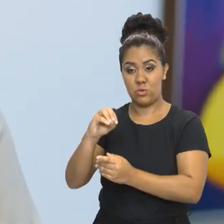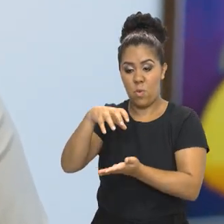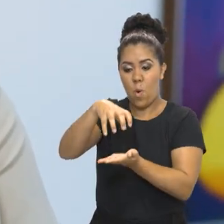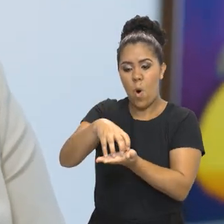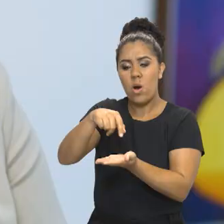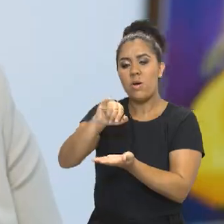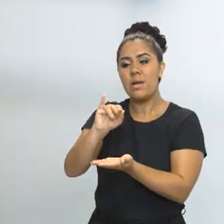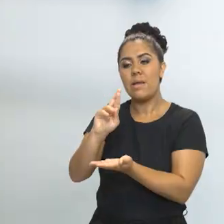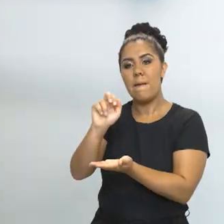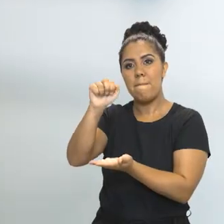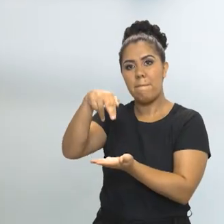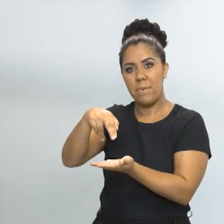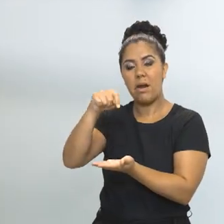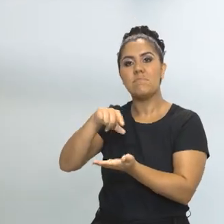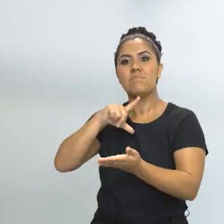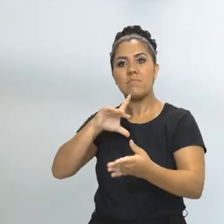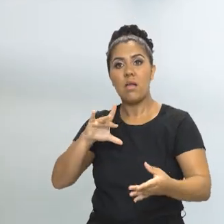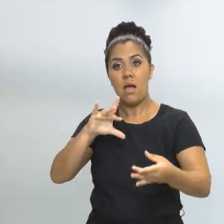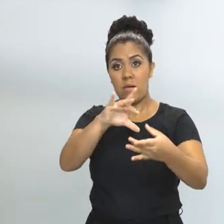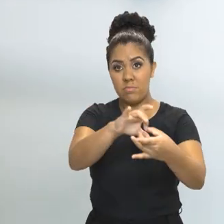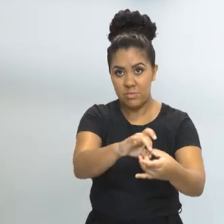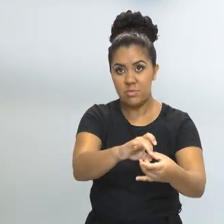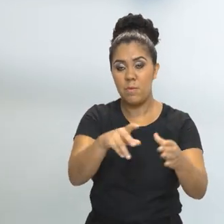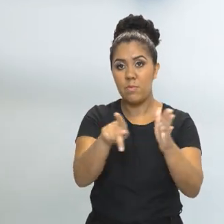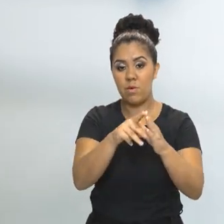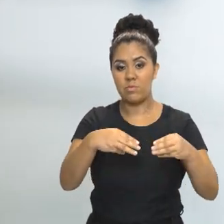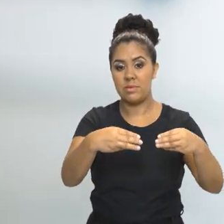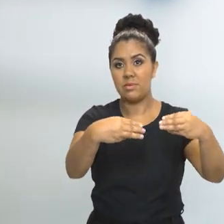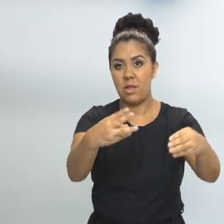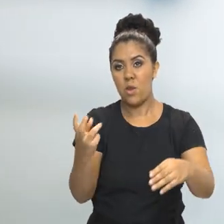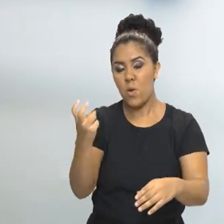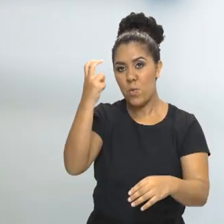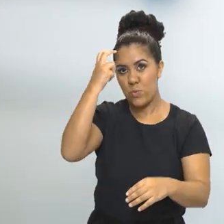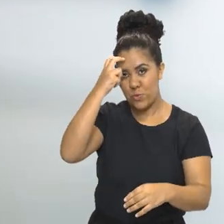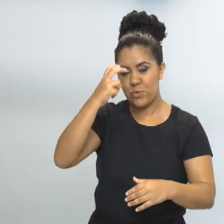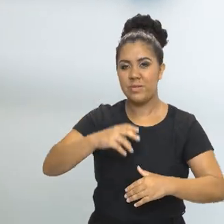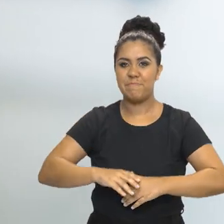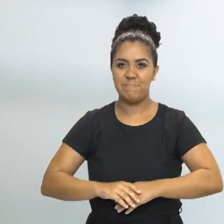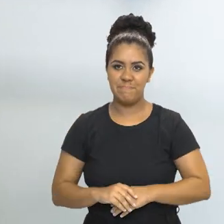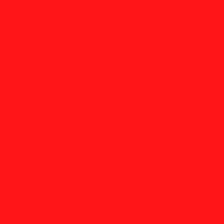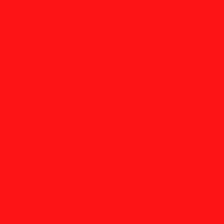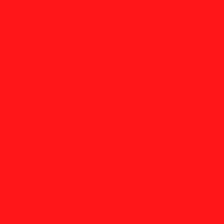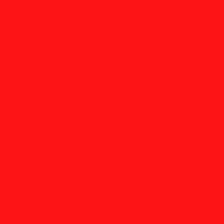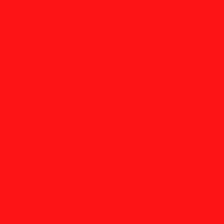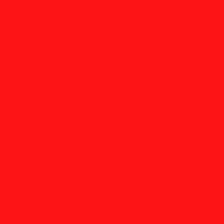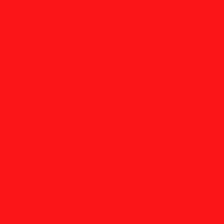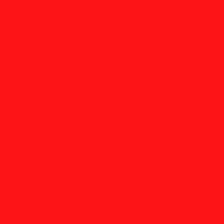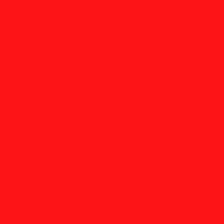O IBRAM é uma autarquia vinculada ao Ministério da Cultura e é responsável por essa política nacional de museus.